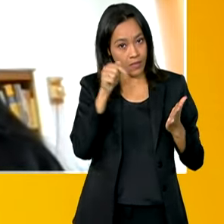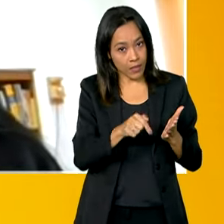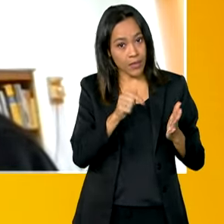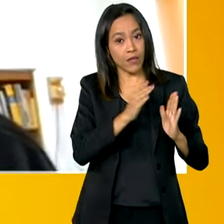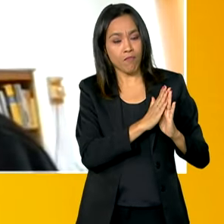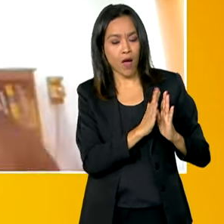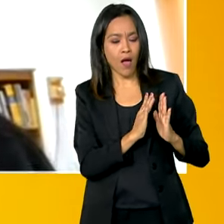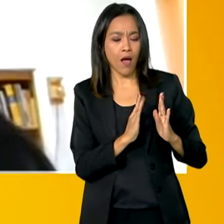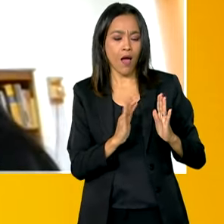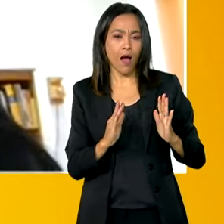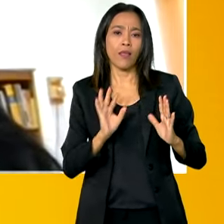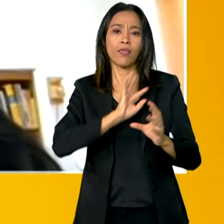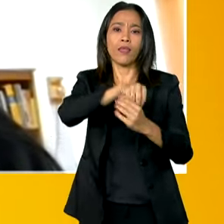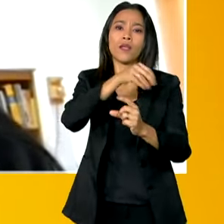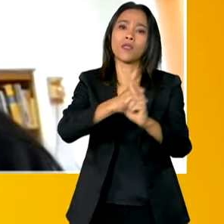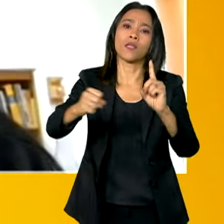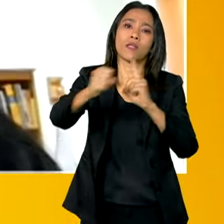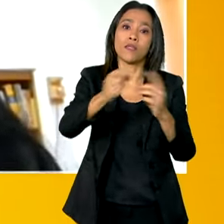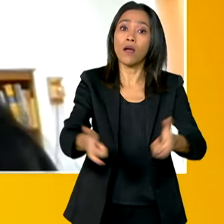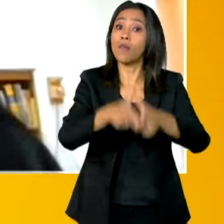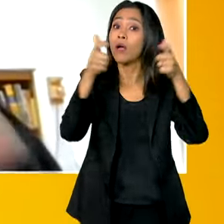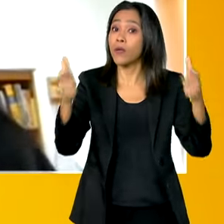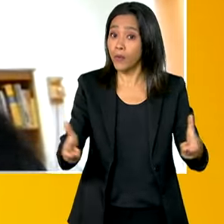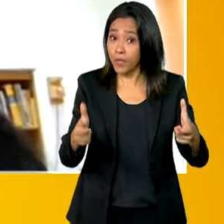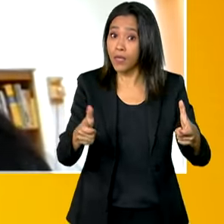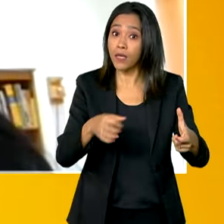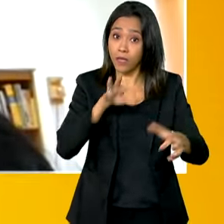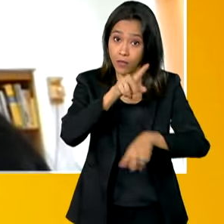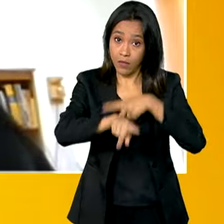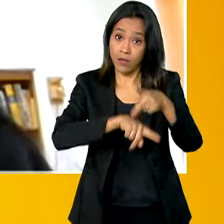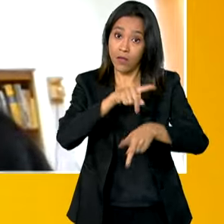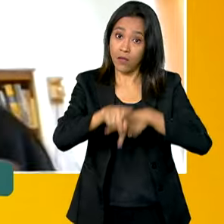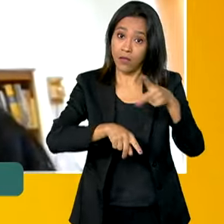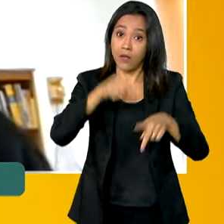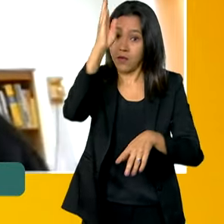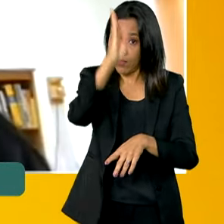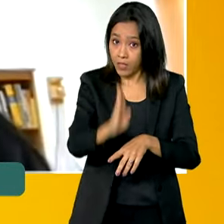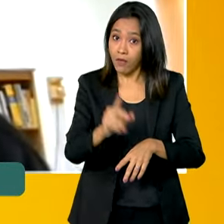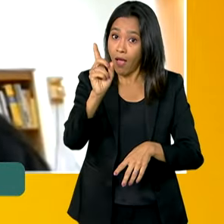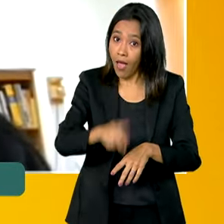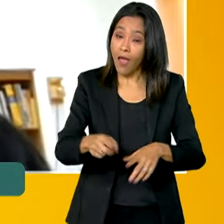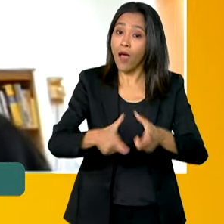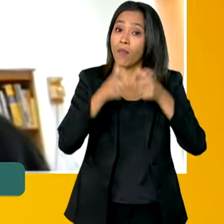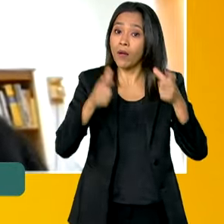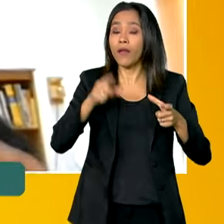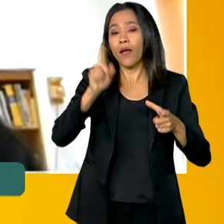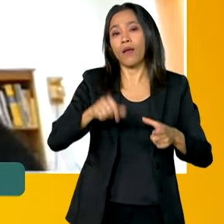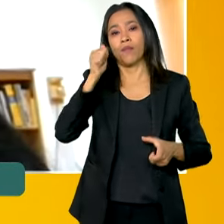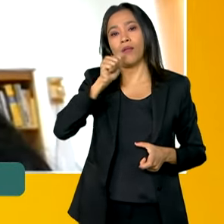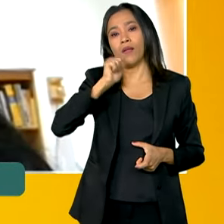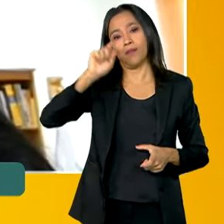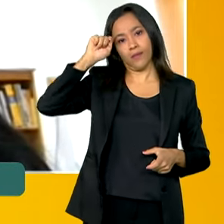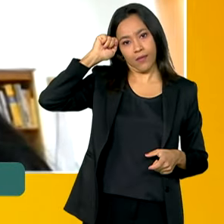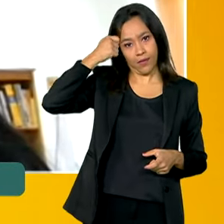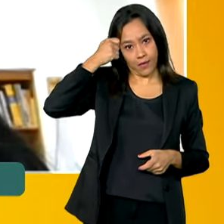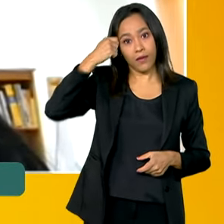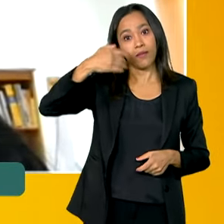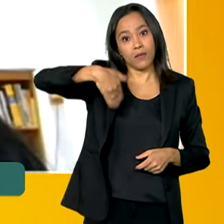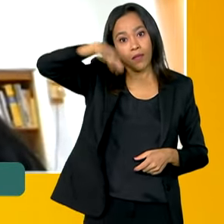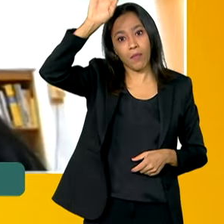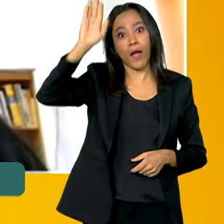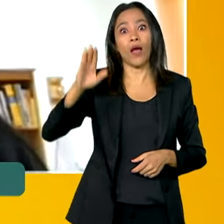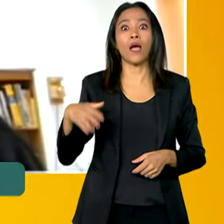brasileira, em que a maioria da população é composta por mulheres, é composta por mulheres negras, que também são as mais